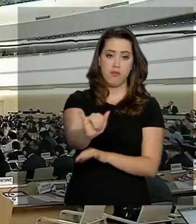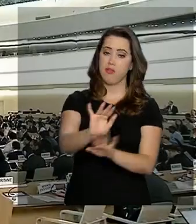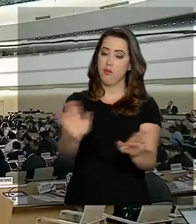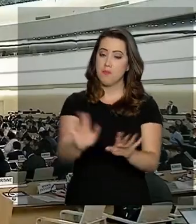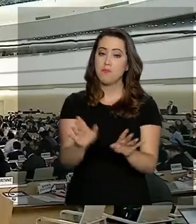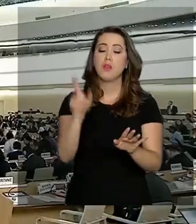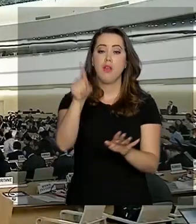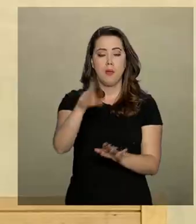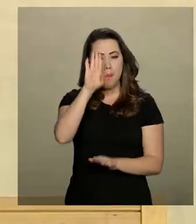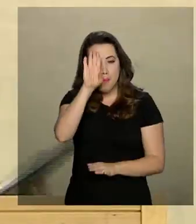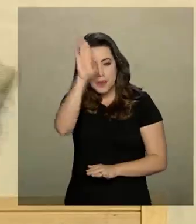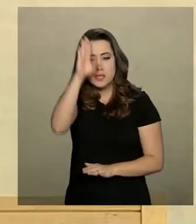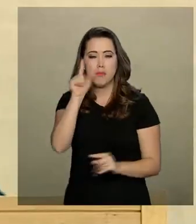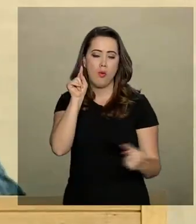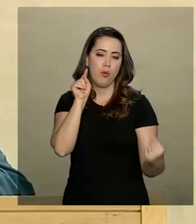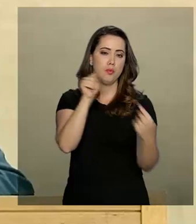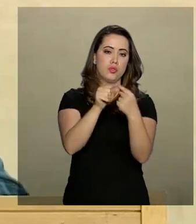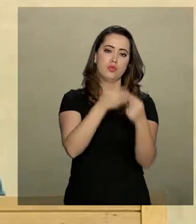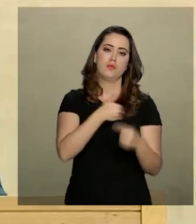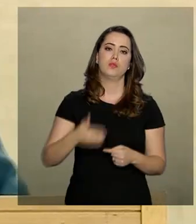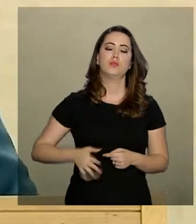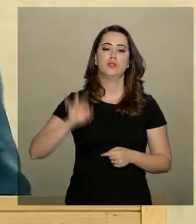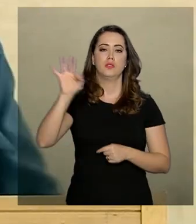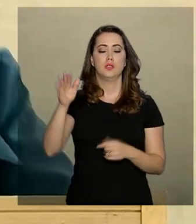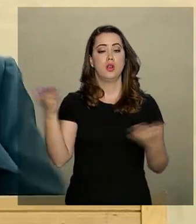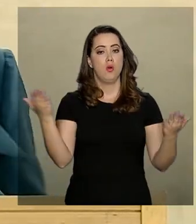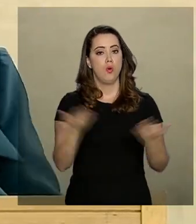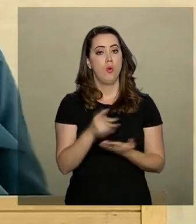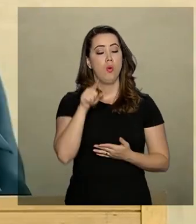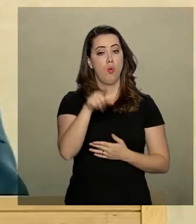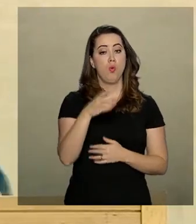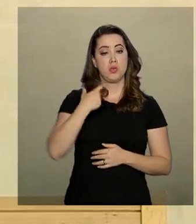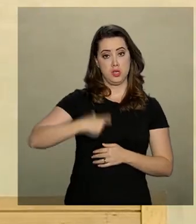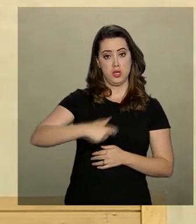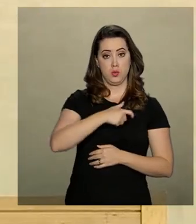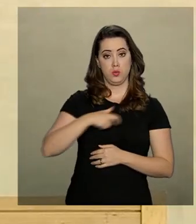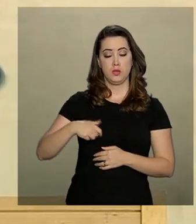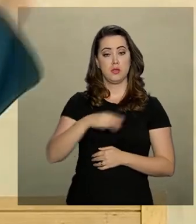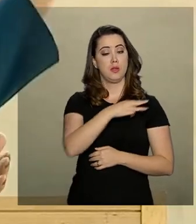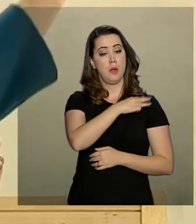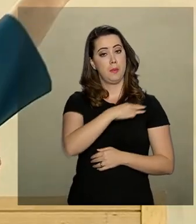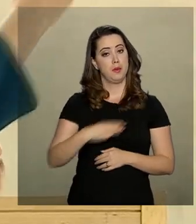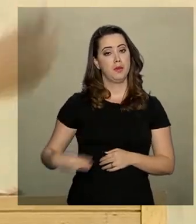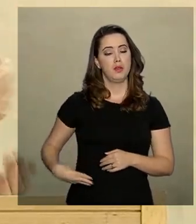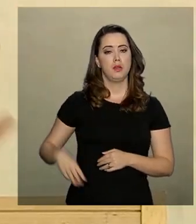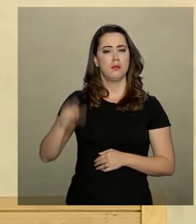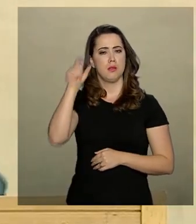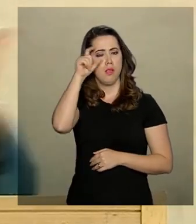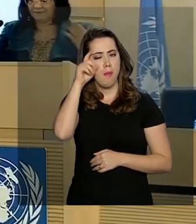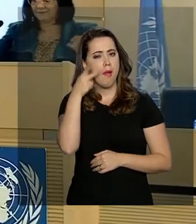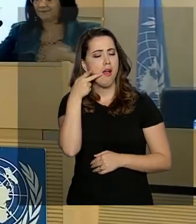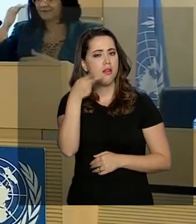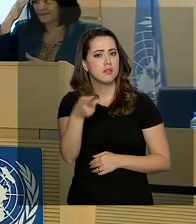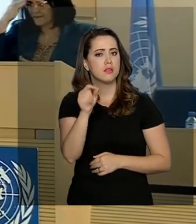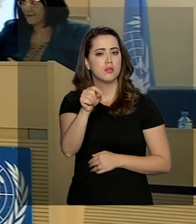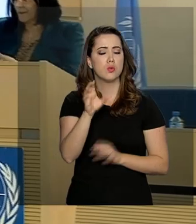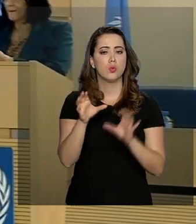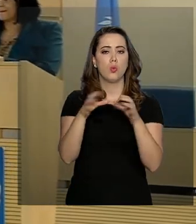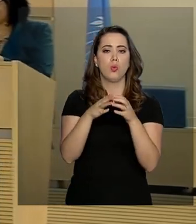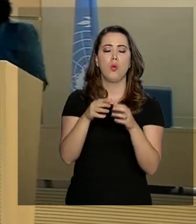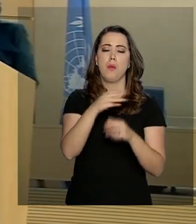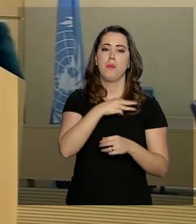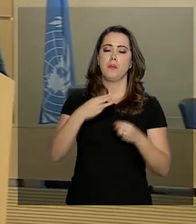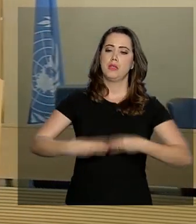durante o discurso no Conselho de Direitos Humanos das Nações Unidas em Genebra, na Suíça, a ministra Damaris Alves, da pasta da mulher,